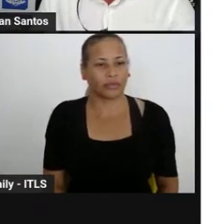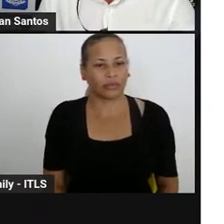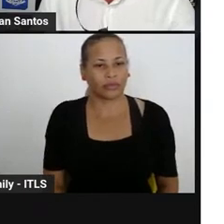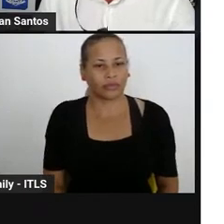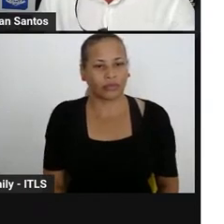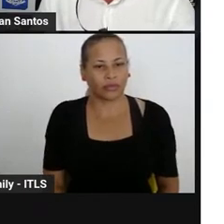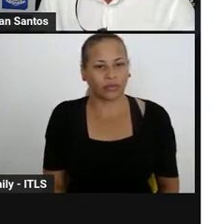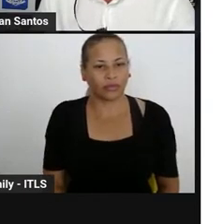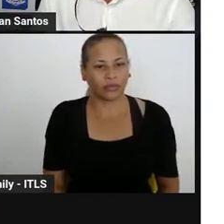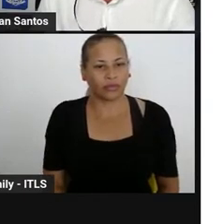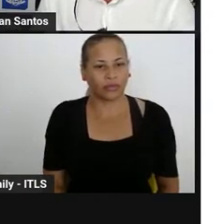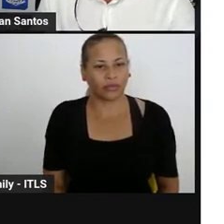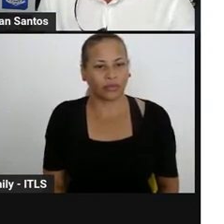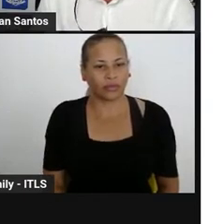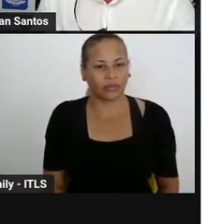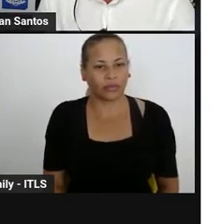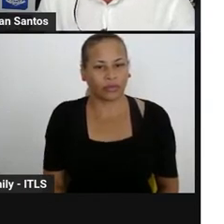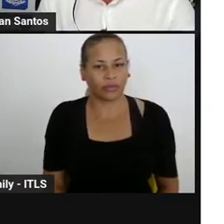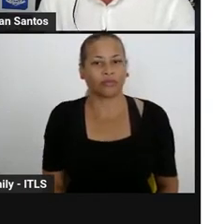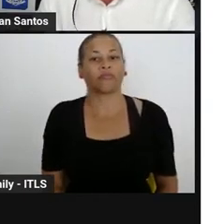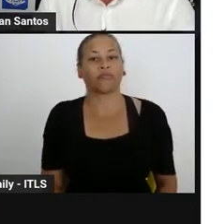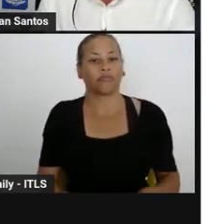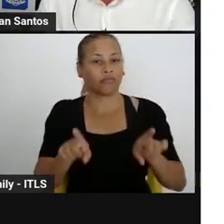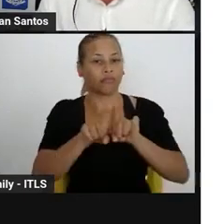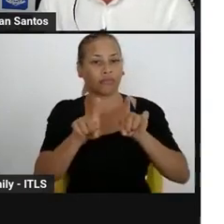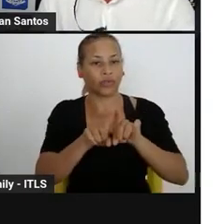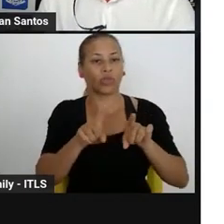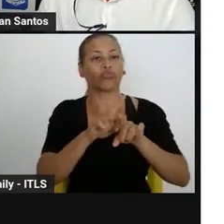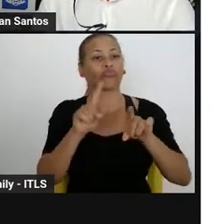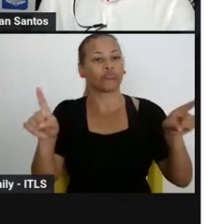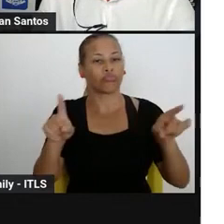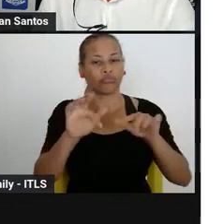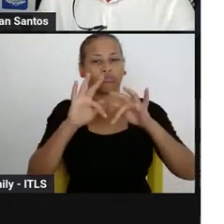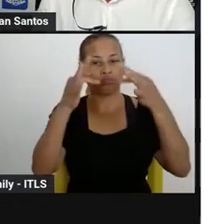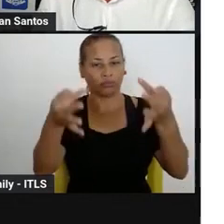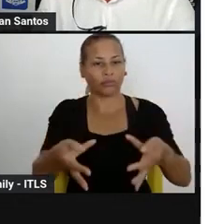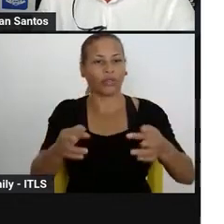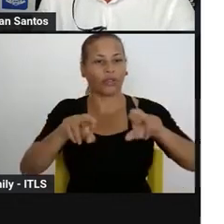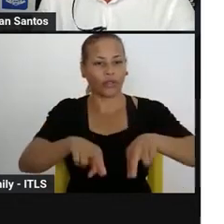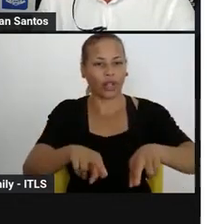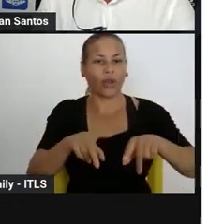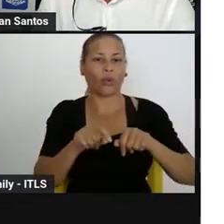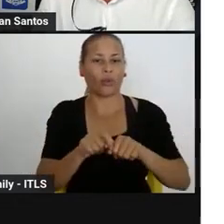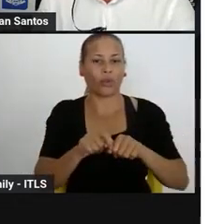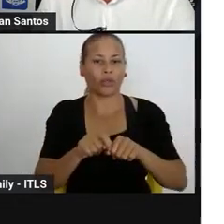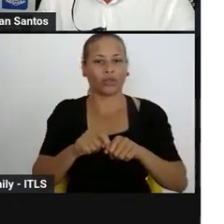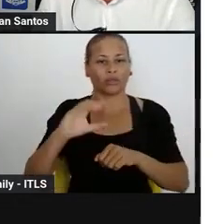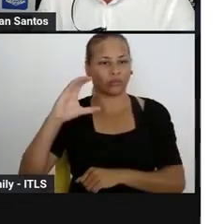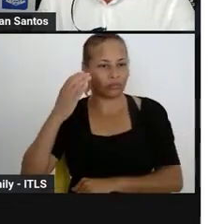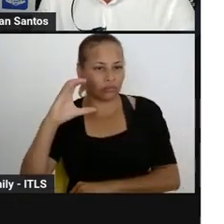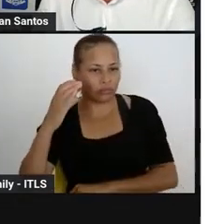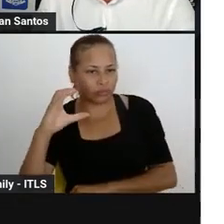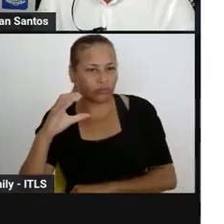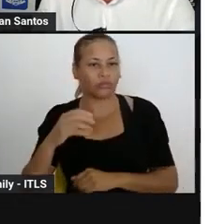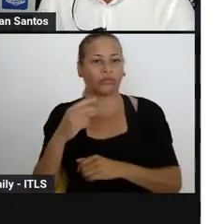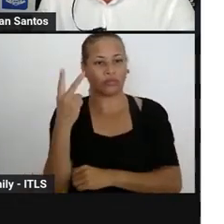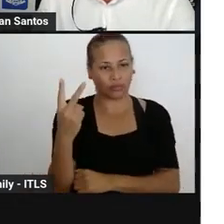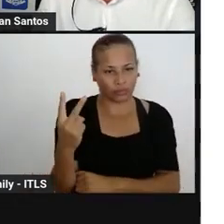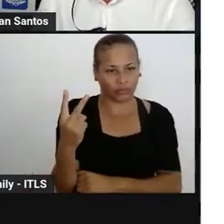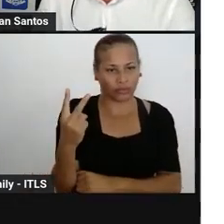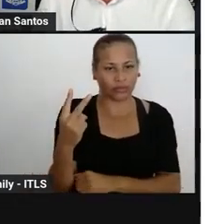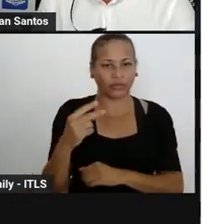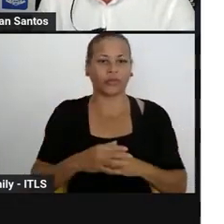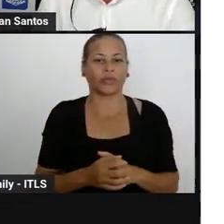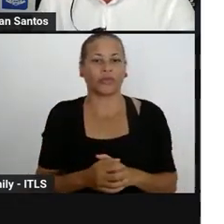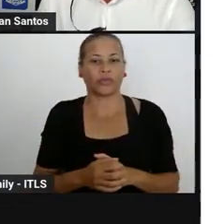As orientações para os anos finais, nós teremos Iniciação Científica 2, Identidade